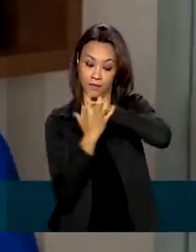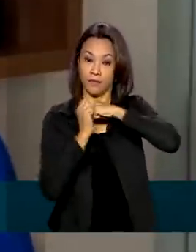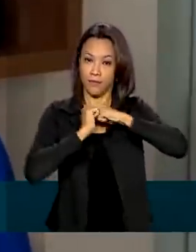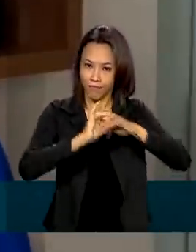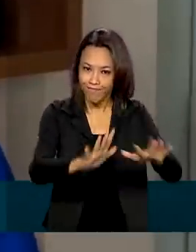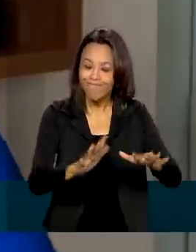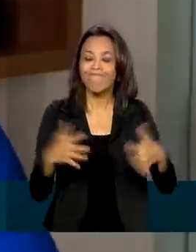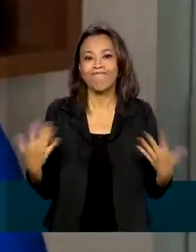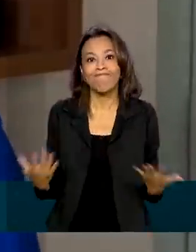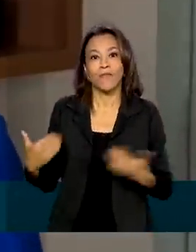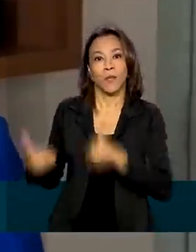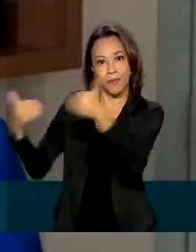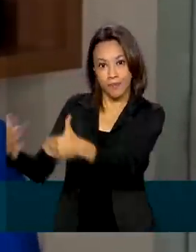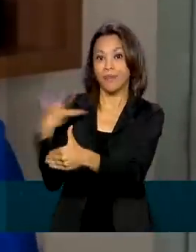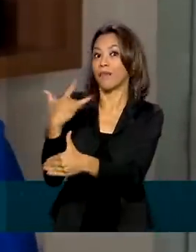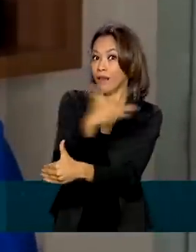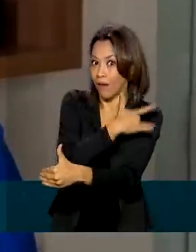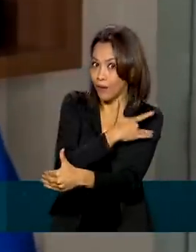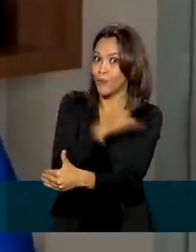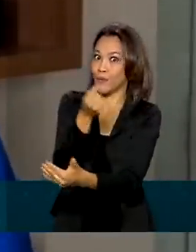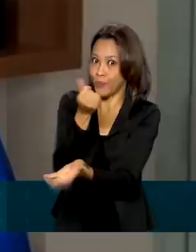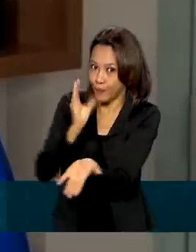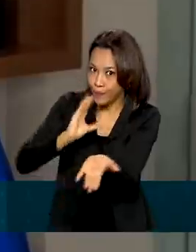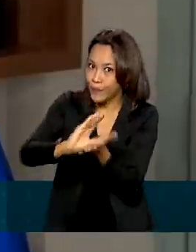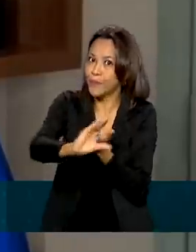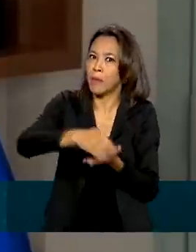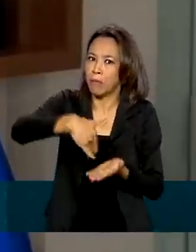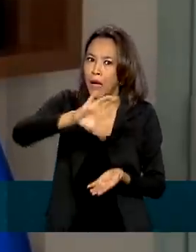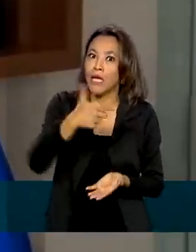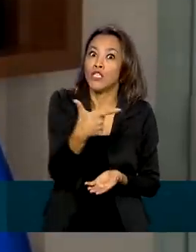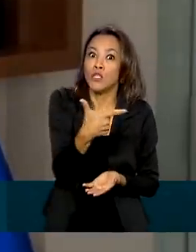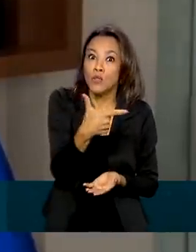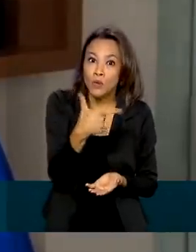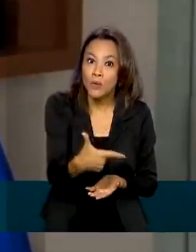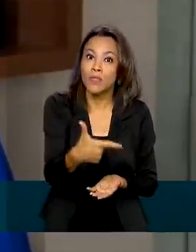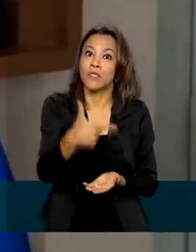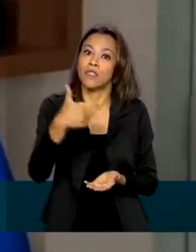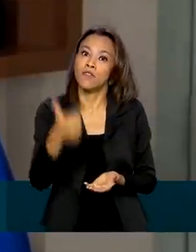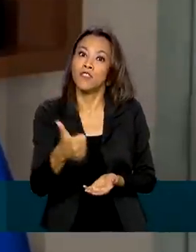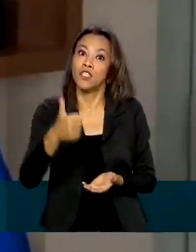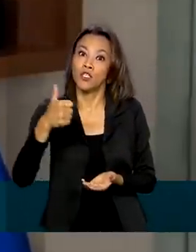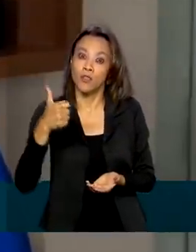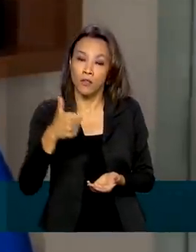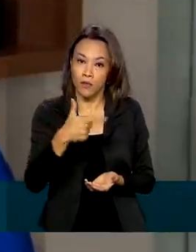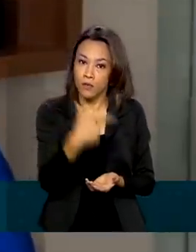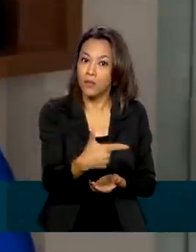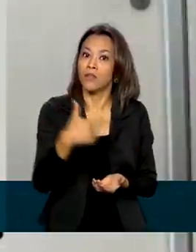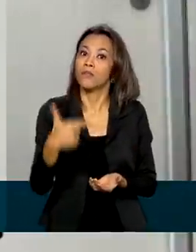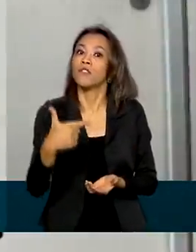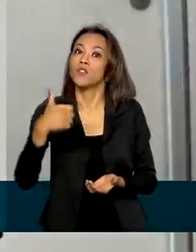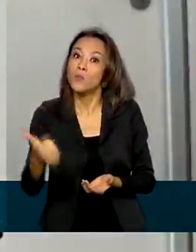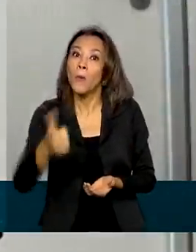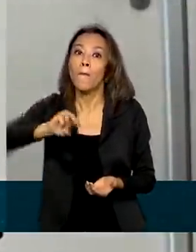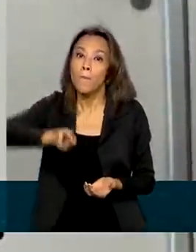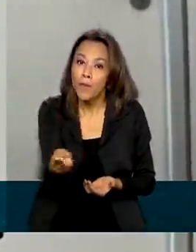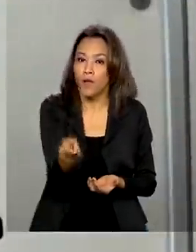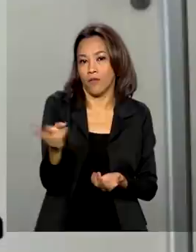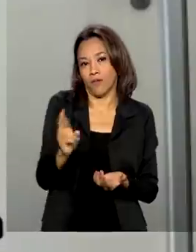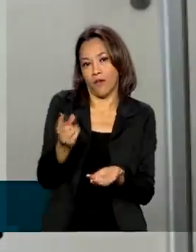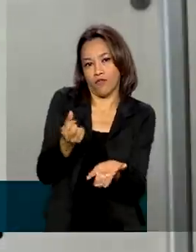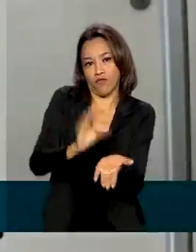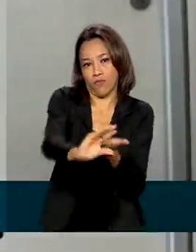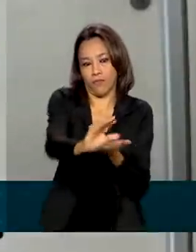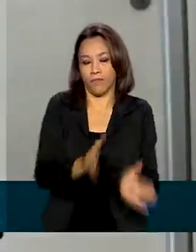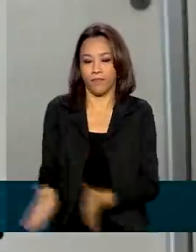Ministério da Saúde está investindo mais de 221 milhões de reais. É fundamental que o